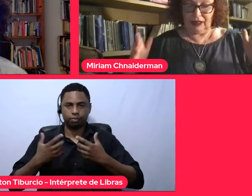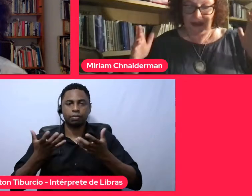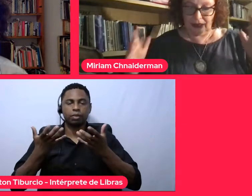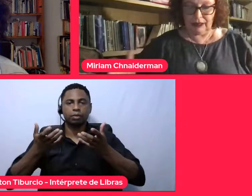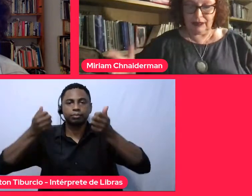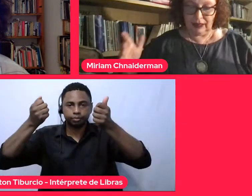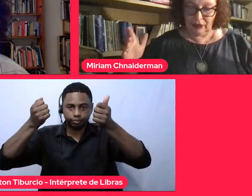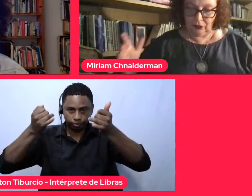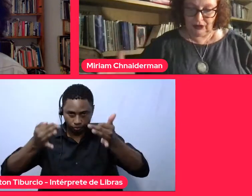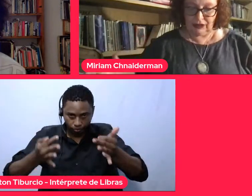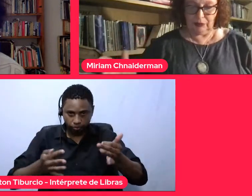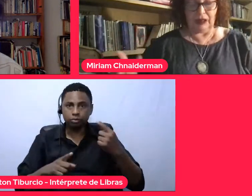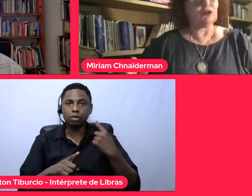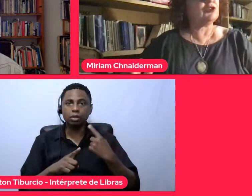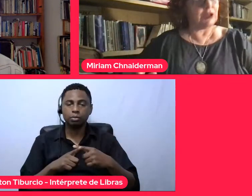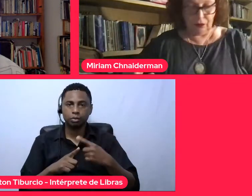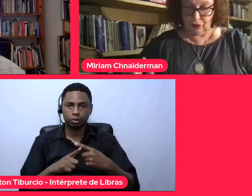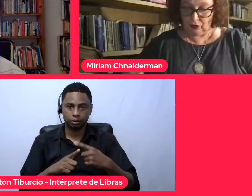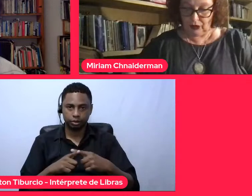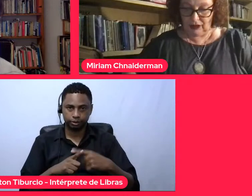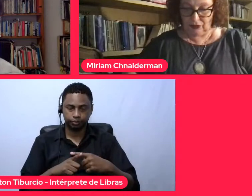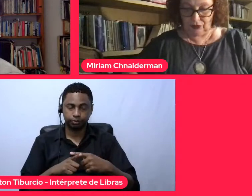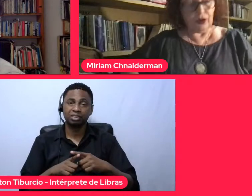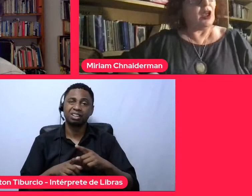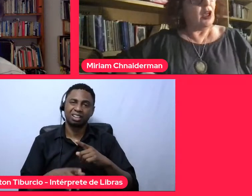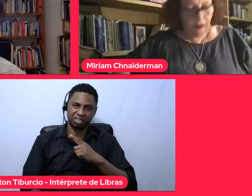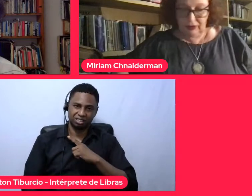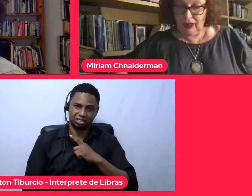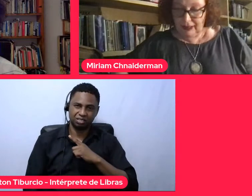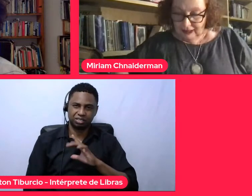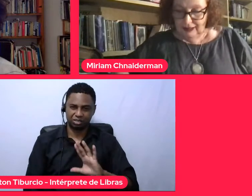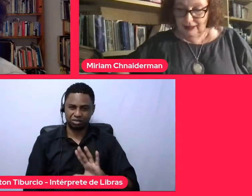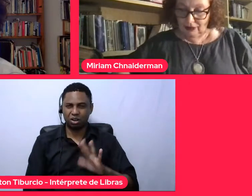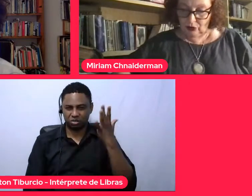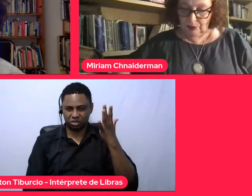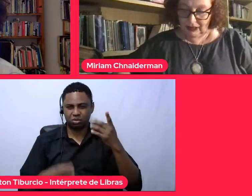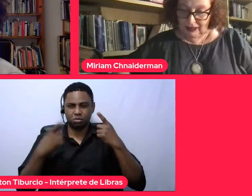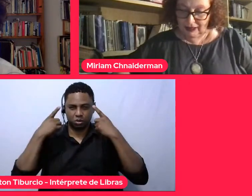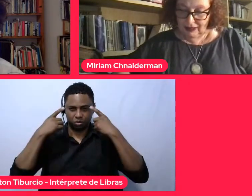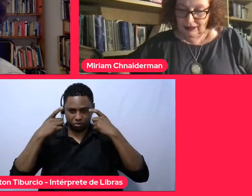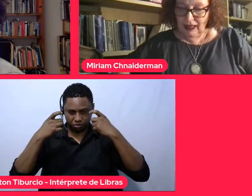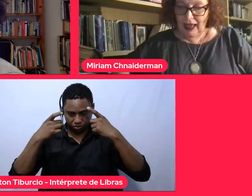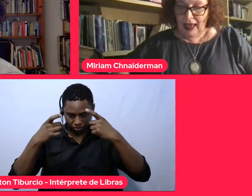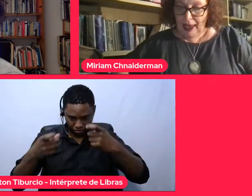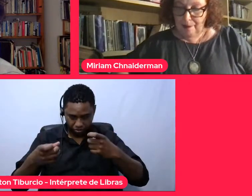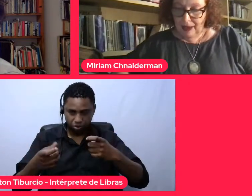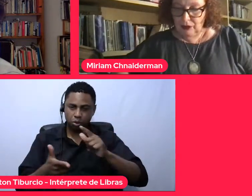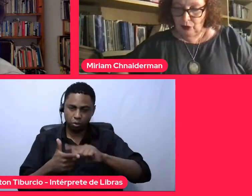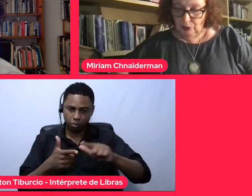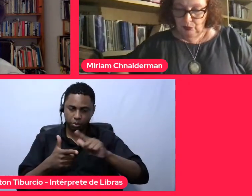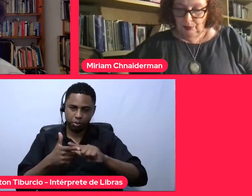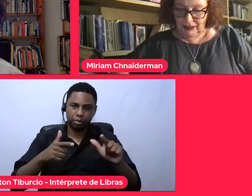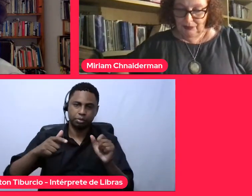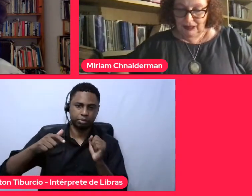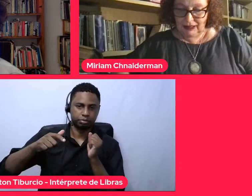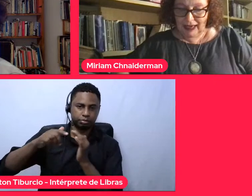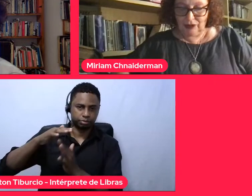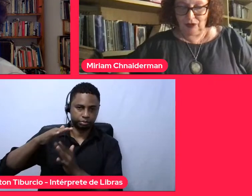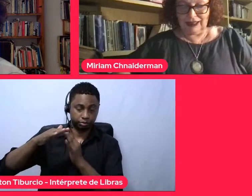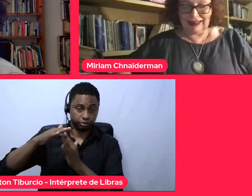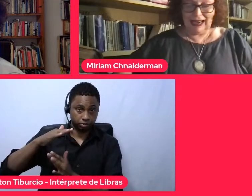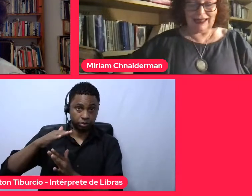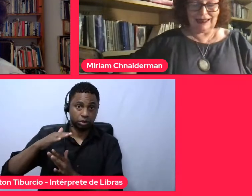porque, diante de acontecimentos tão violentos quanto à crise dos migrantes, é mais comum, mais